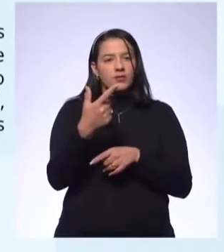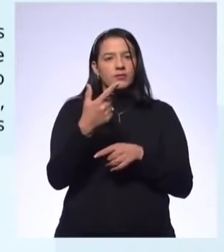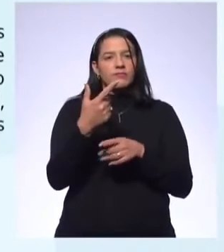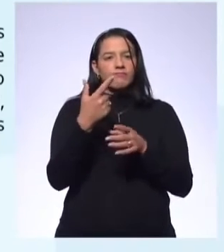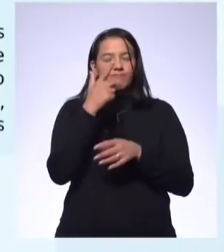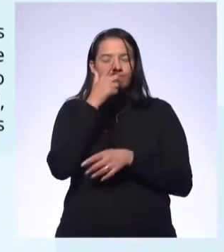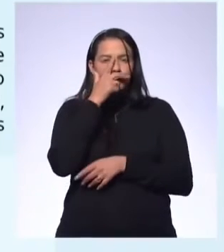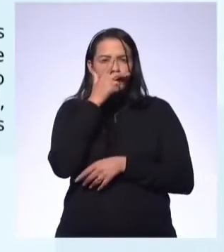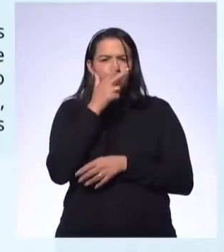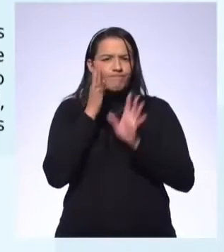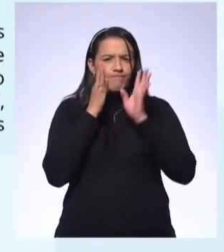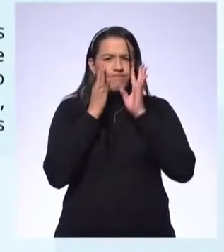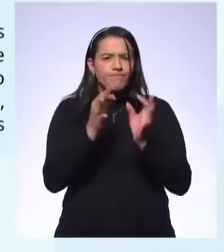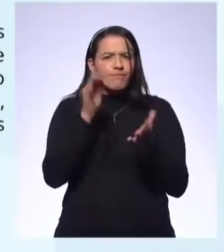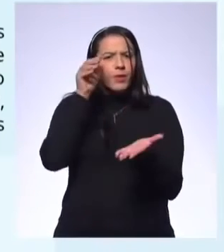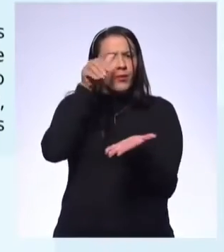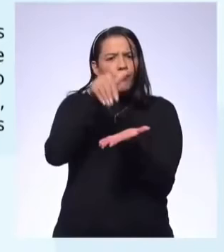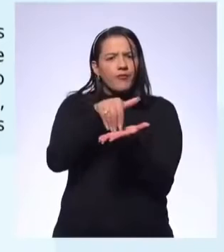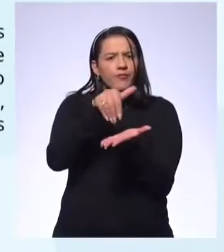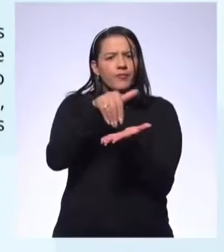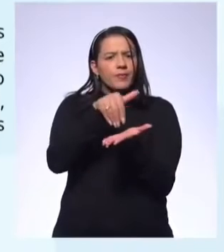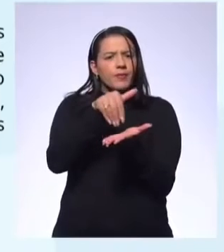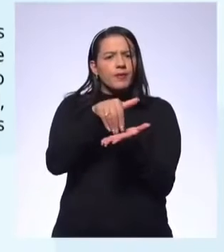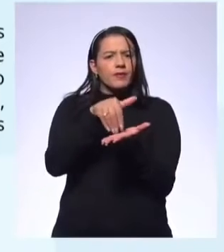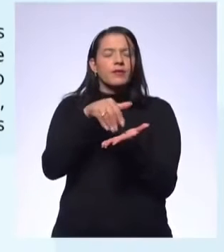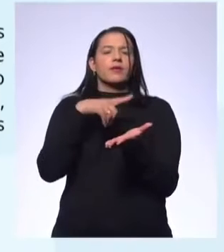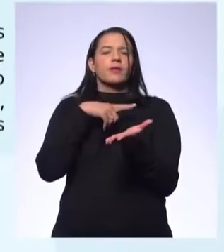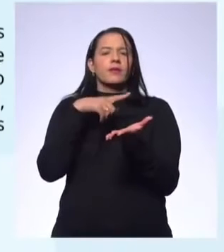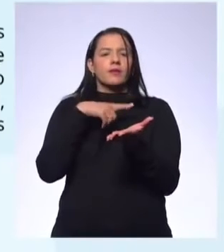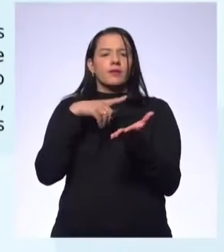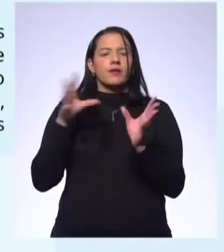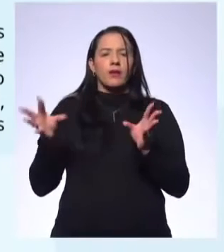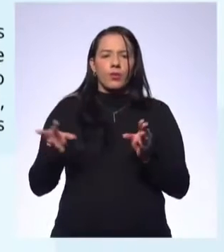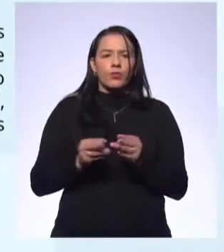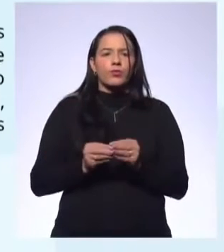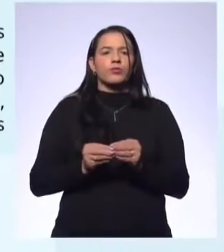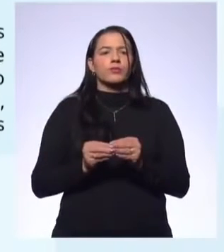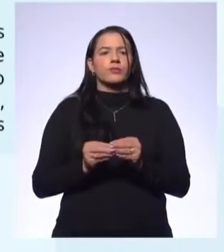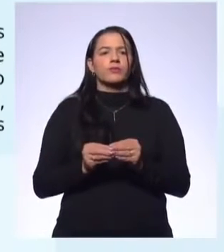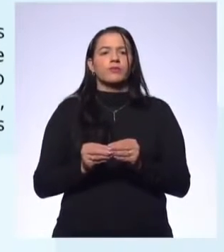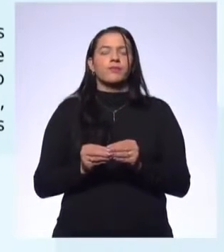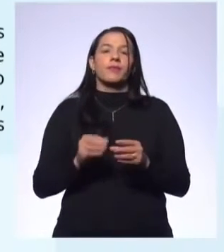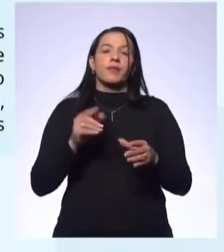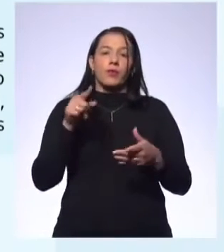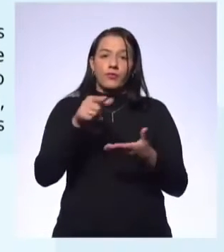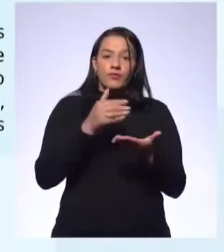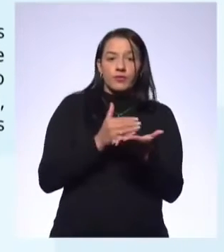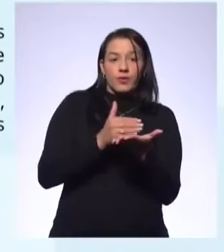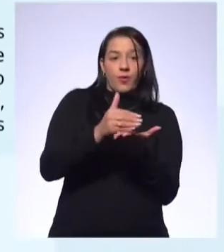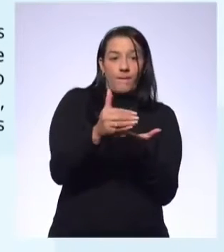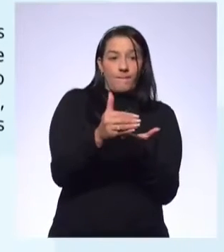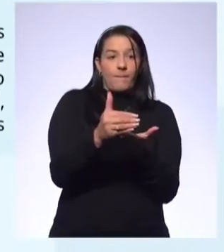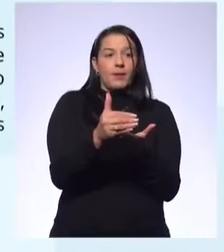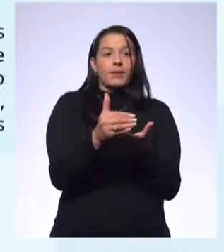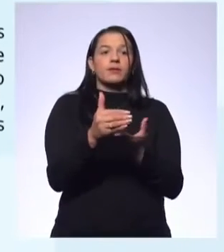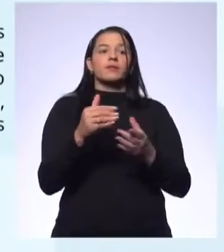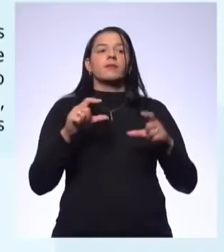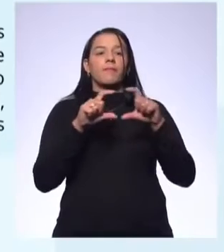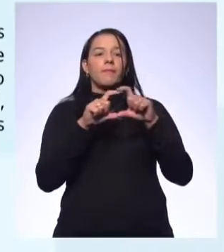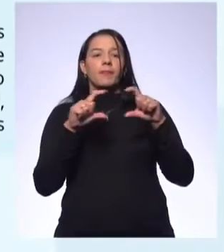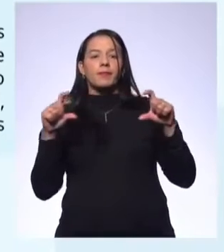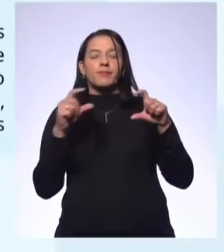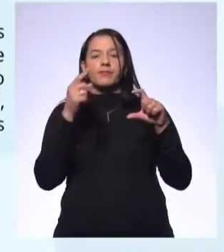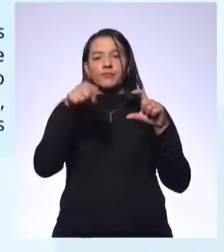que esse final vai estar lá na finalização. Então, quando você faz uma introdução, você basicamente diz qual é o